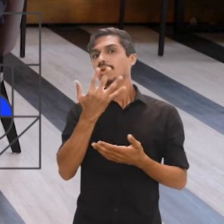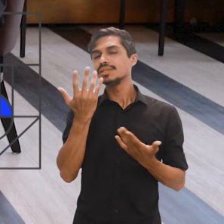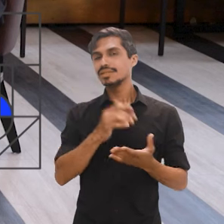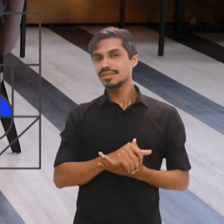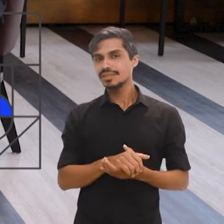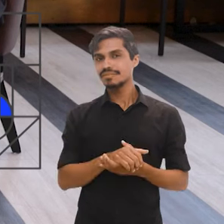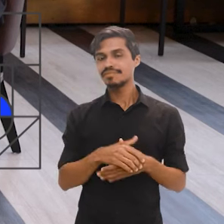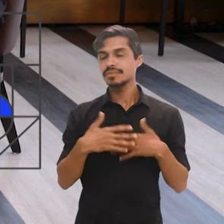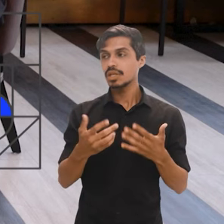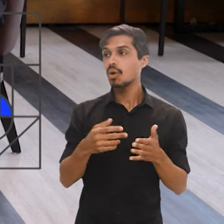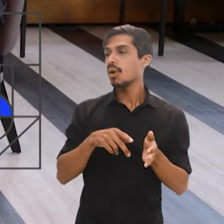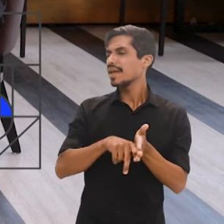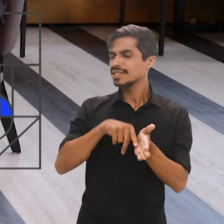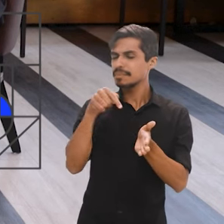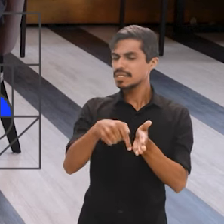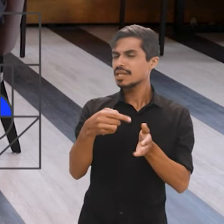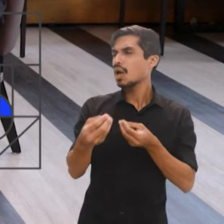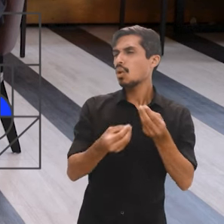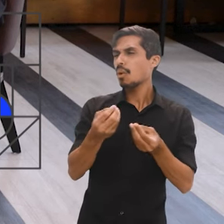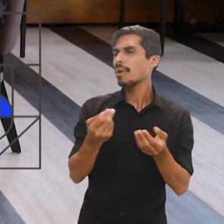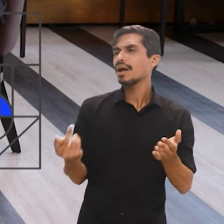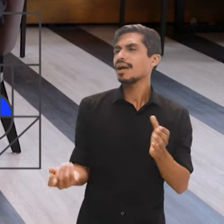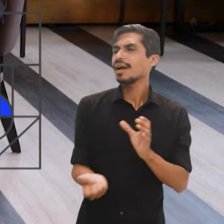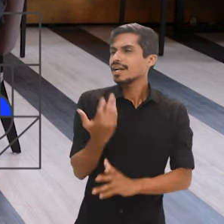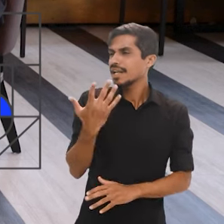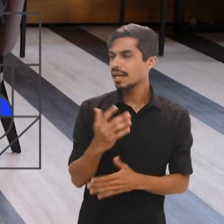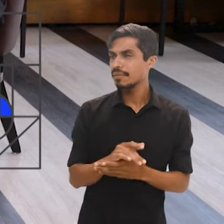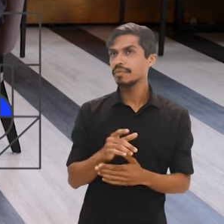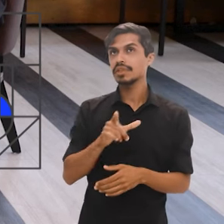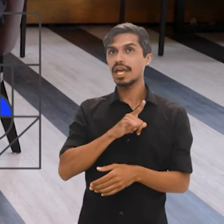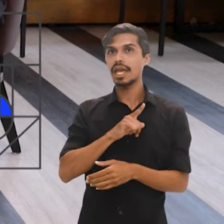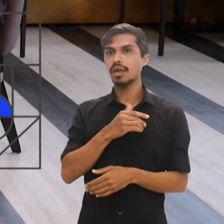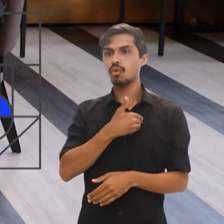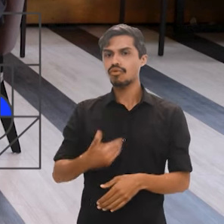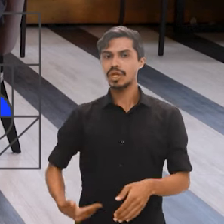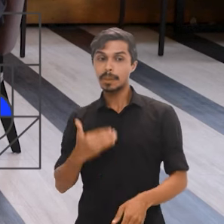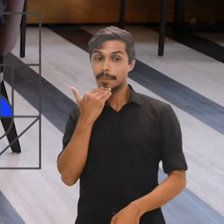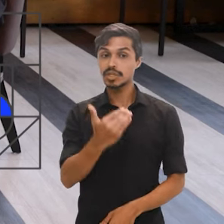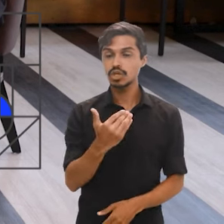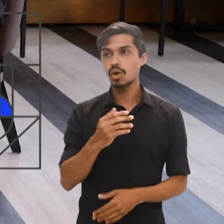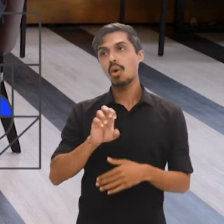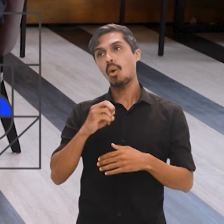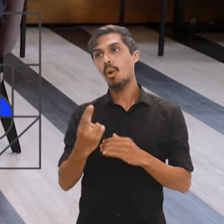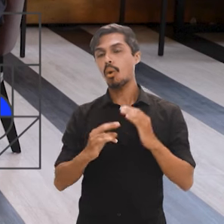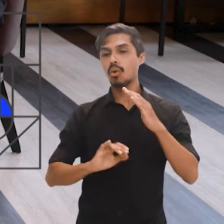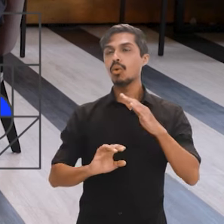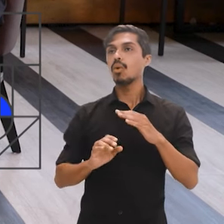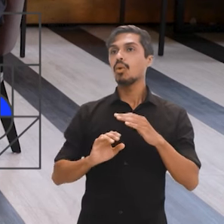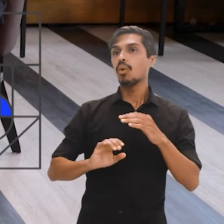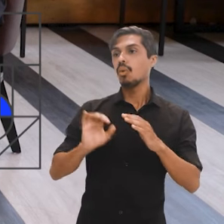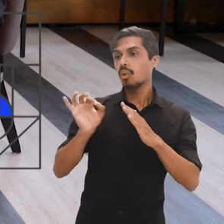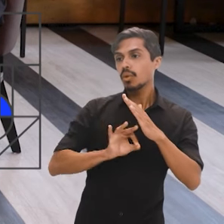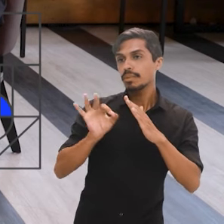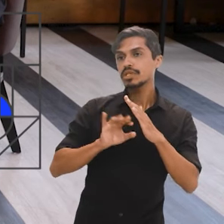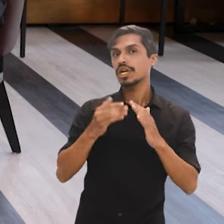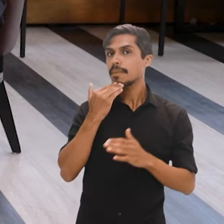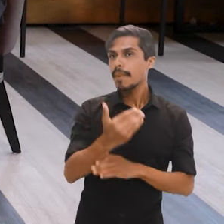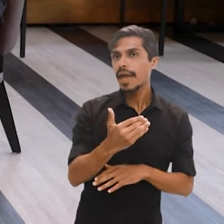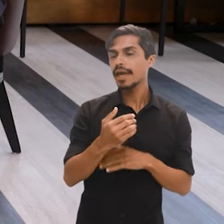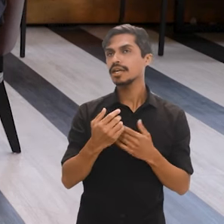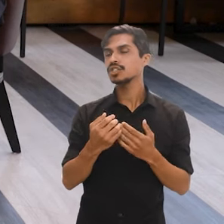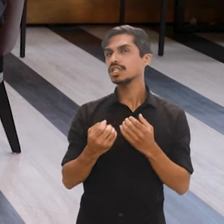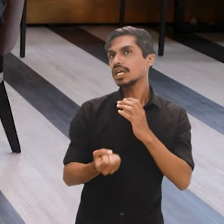Como nascem essas pesquisas? Elas são encomendadas ou surgem do próprio IBGE? Como que elas